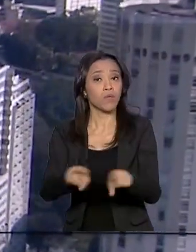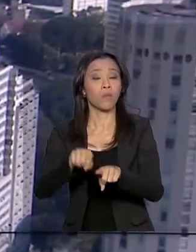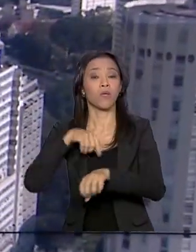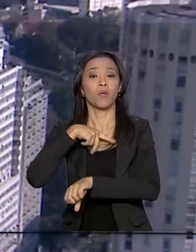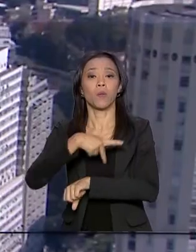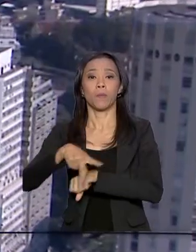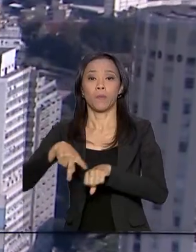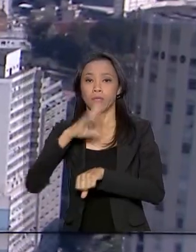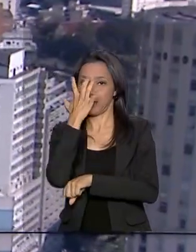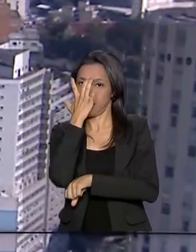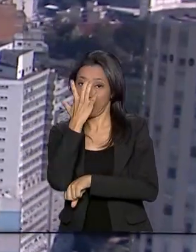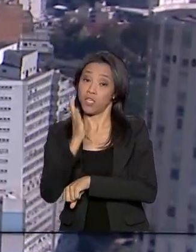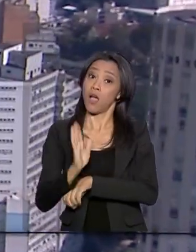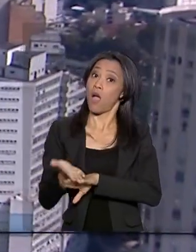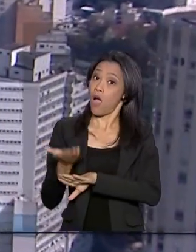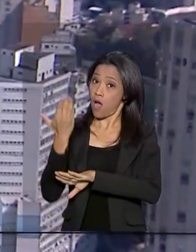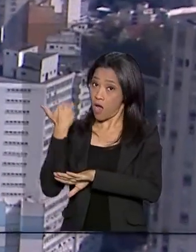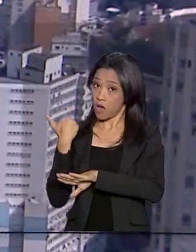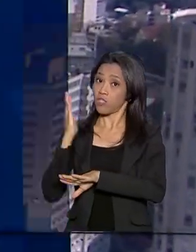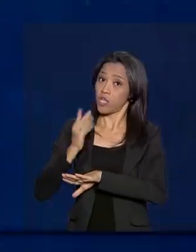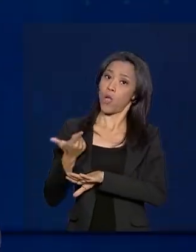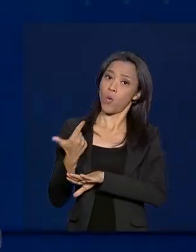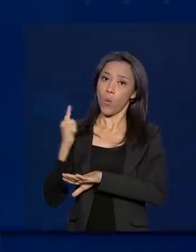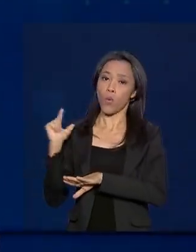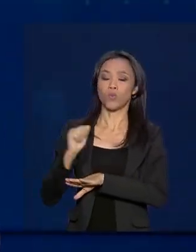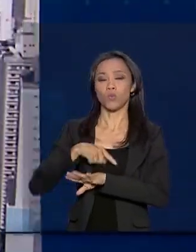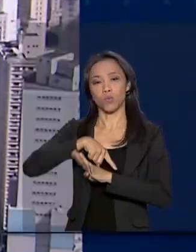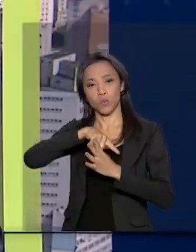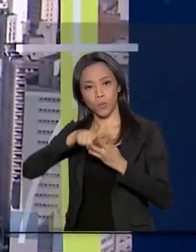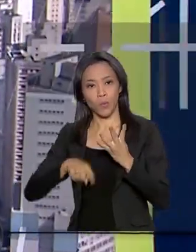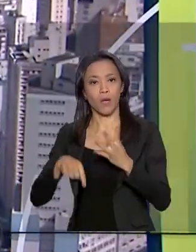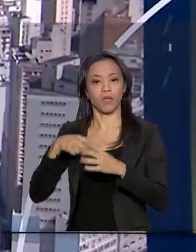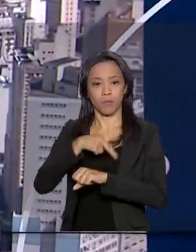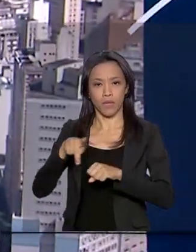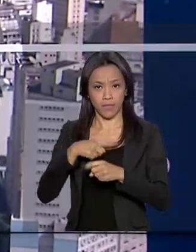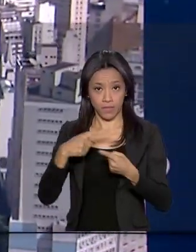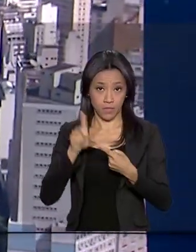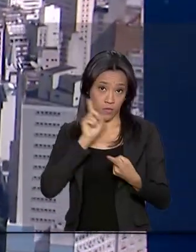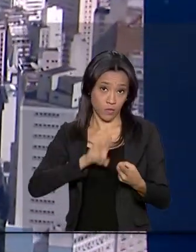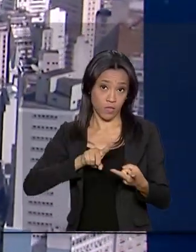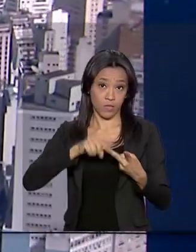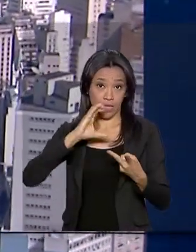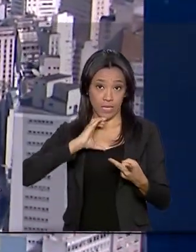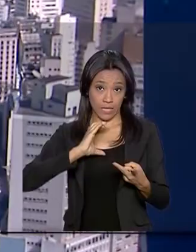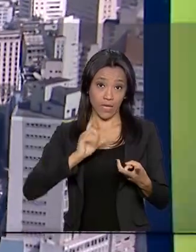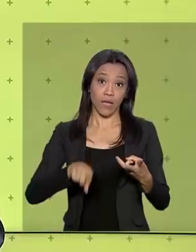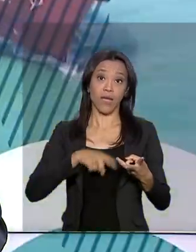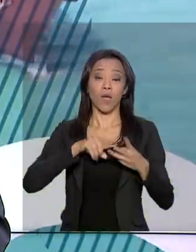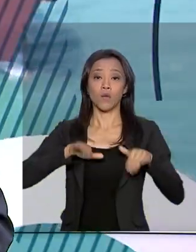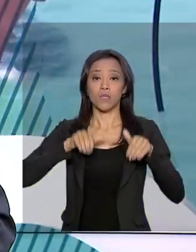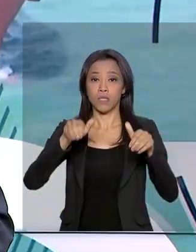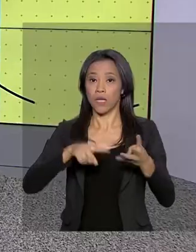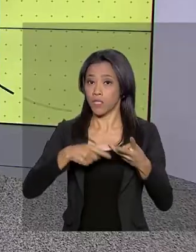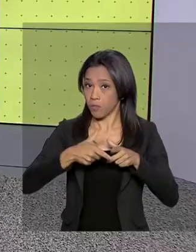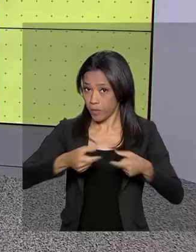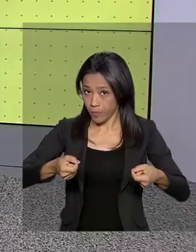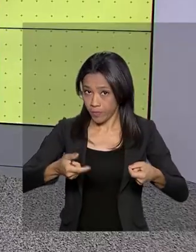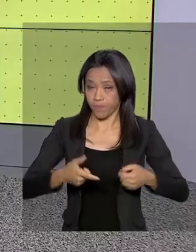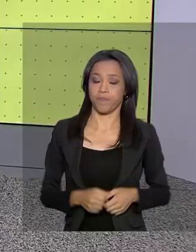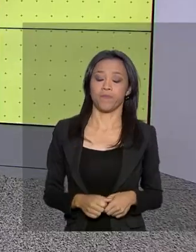presidente Jair Bolsonaro já havia isentado de visto outros quatro países, Estados Unidos, Canadá, Austrália e Japão.